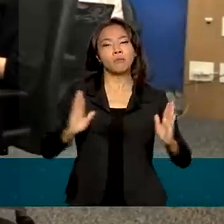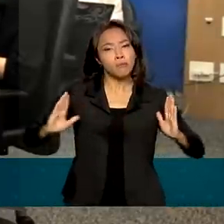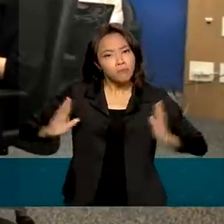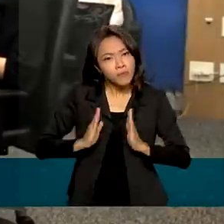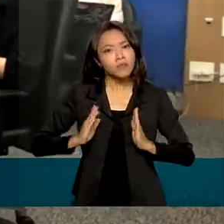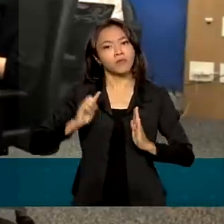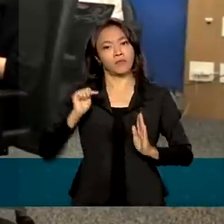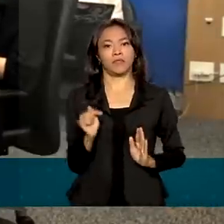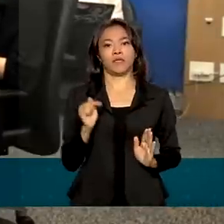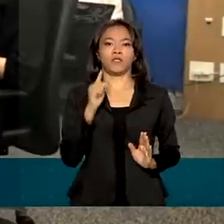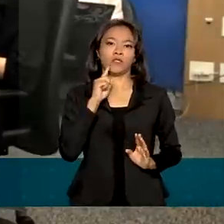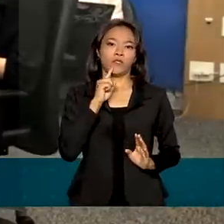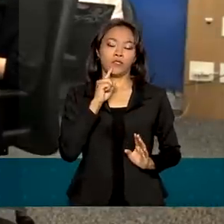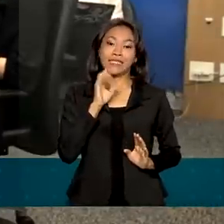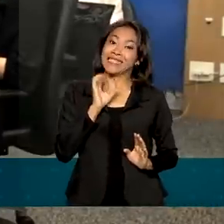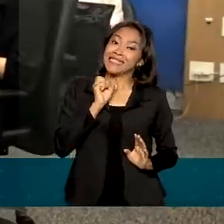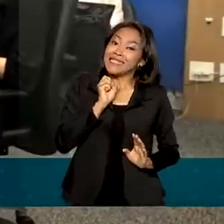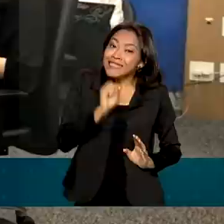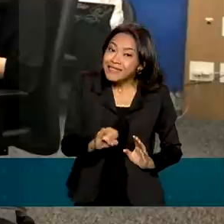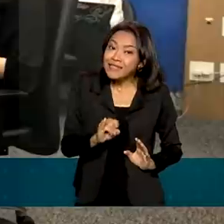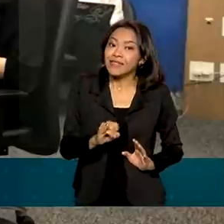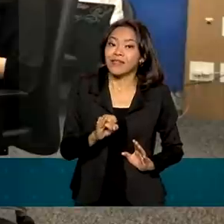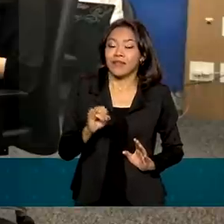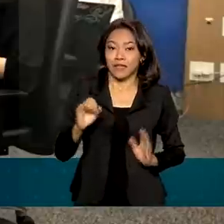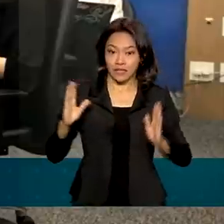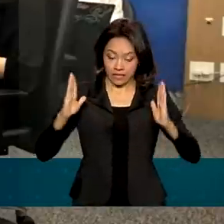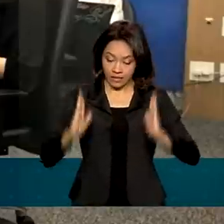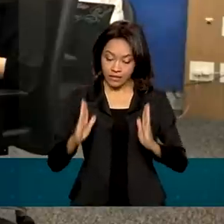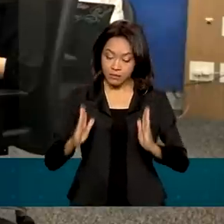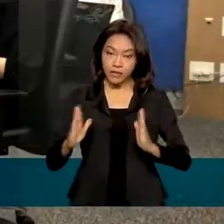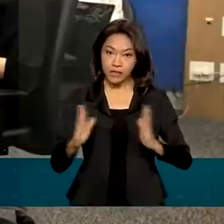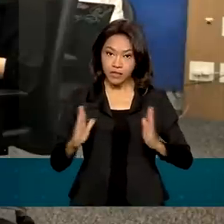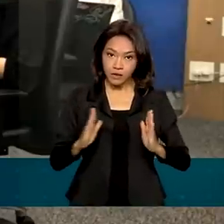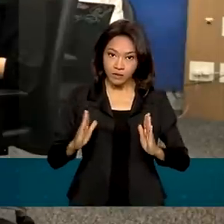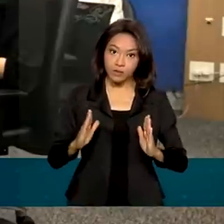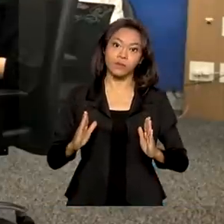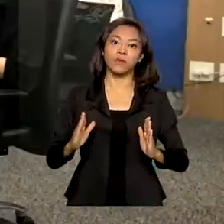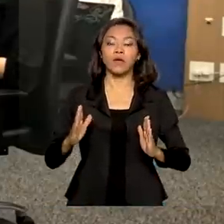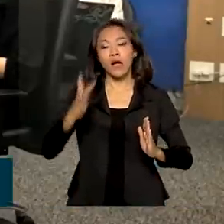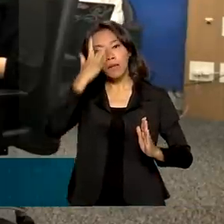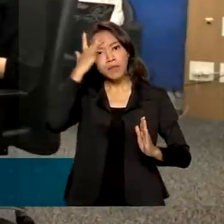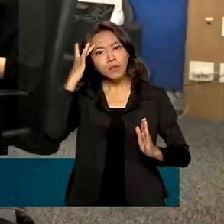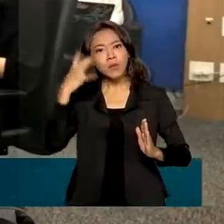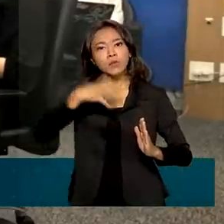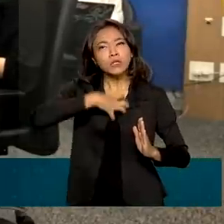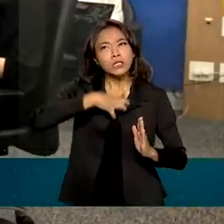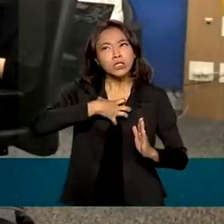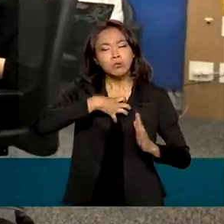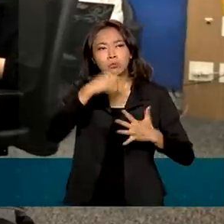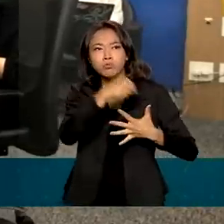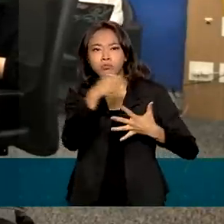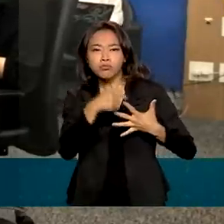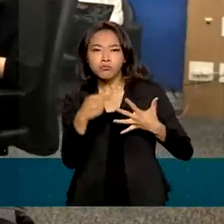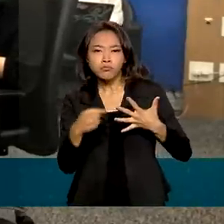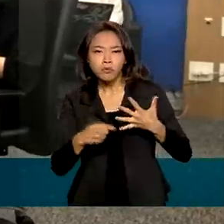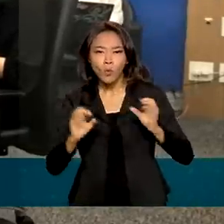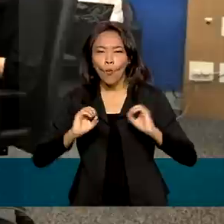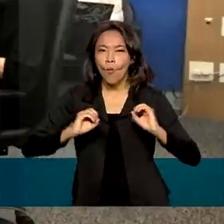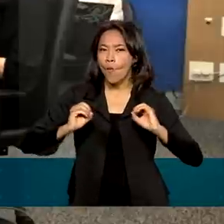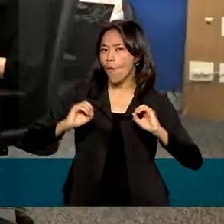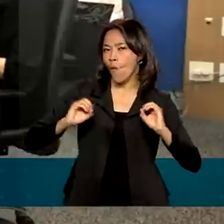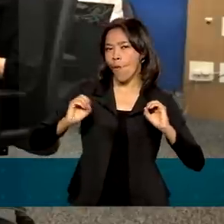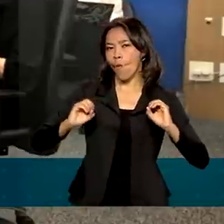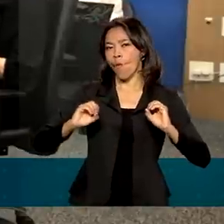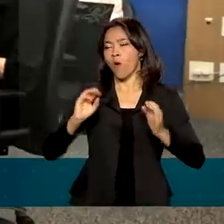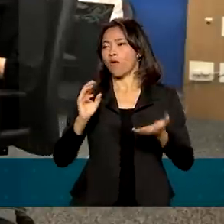Entretanto, né, se ao quinto dia completo, o paciente estiver sem sintomas, sem sintomas